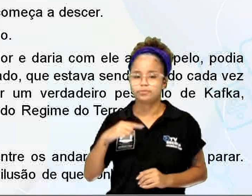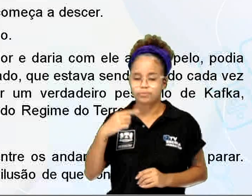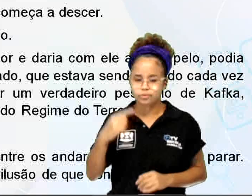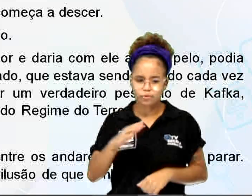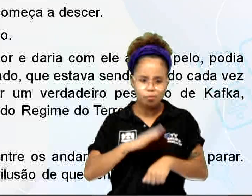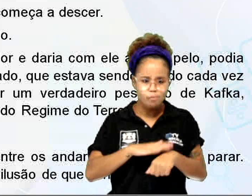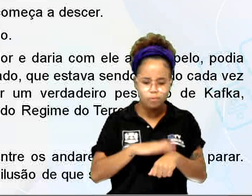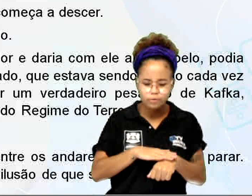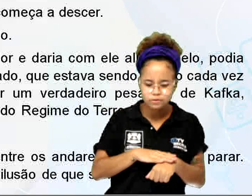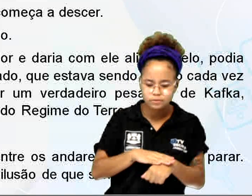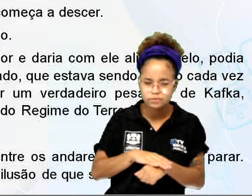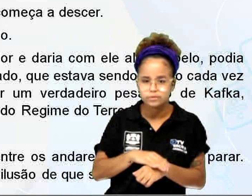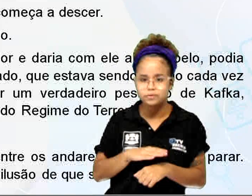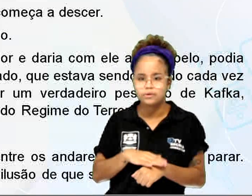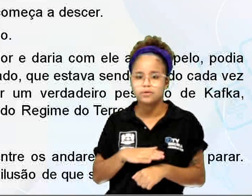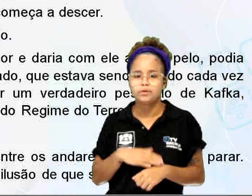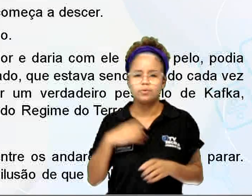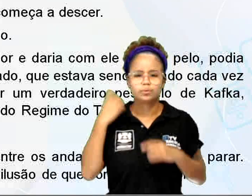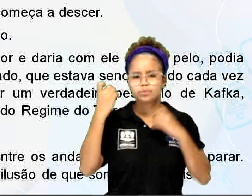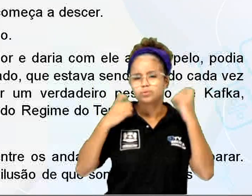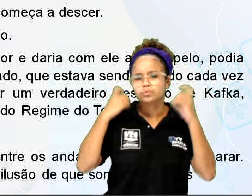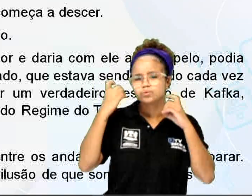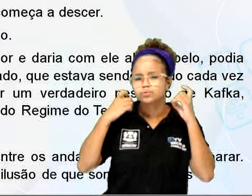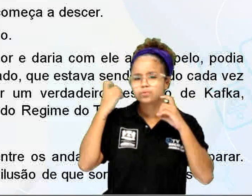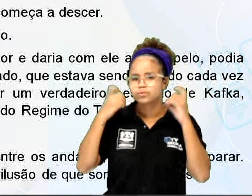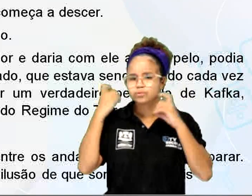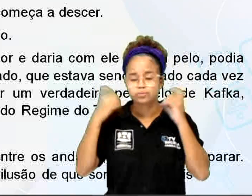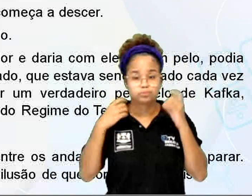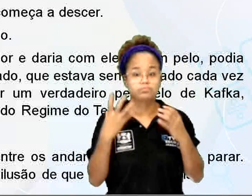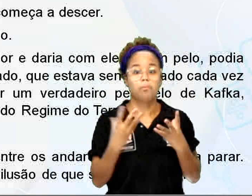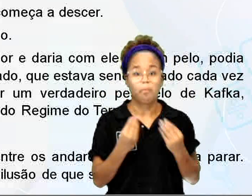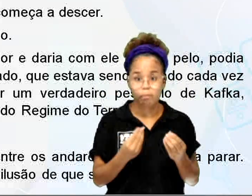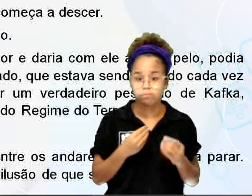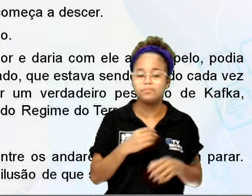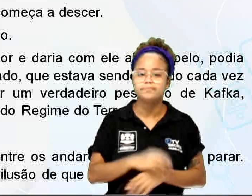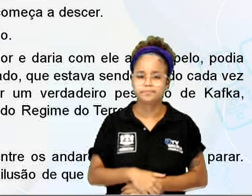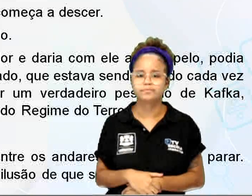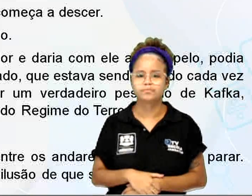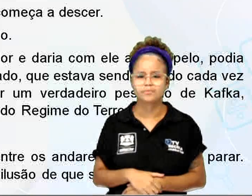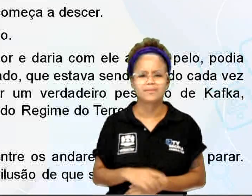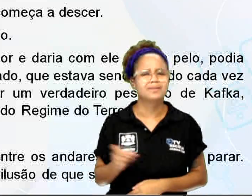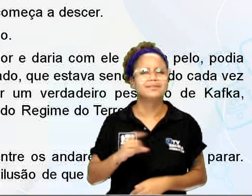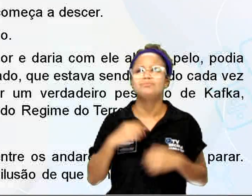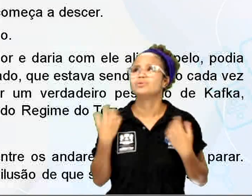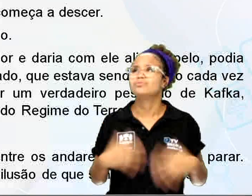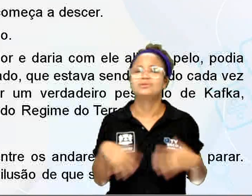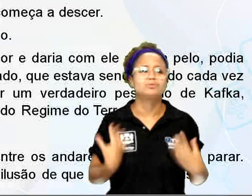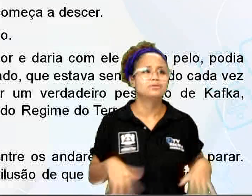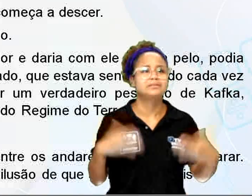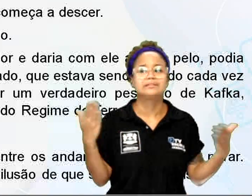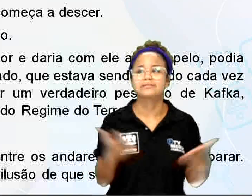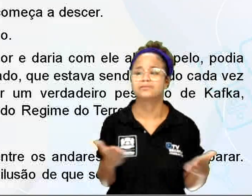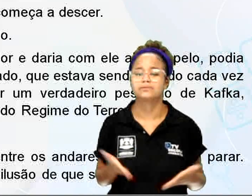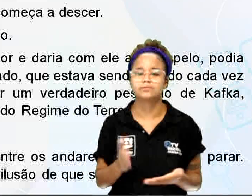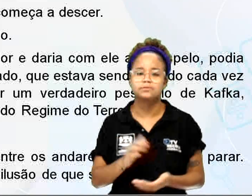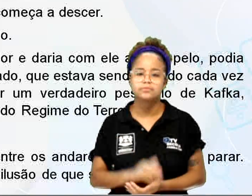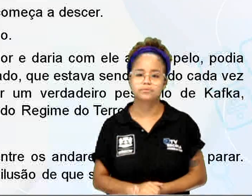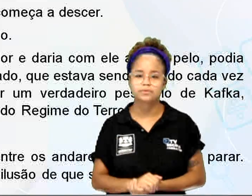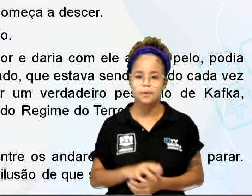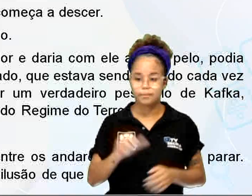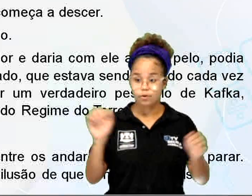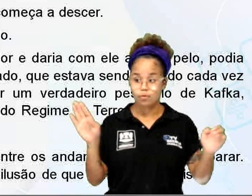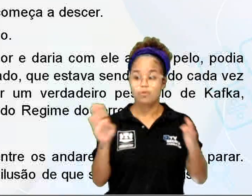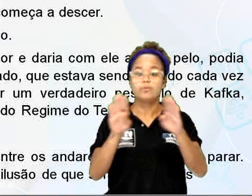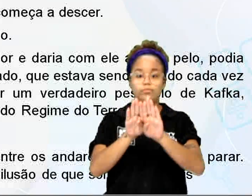o mais autêntico e desvairado regime do terror. Isso é que não! Repetiu, furioso. Agarrou-se à